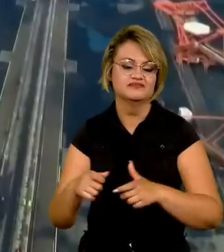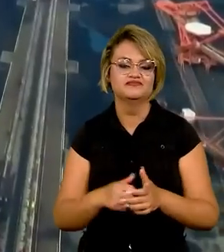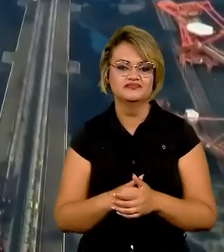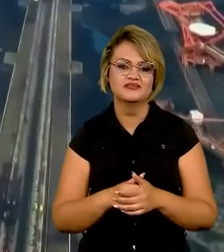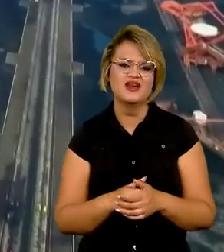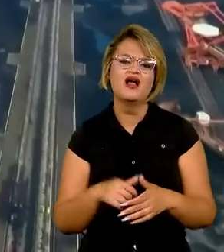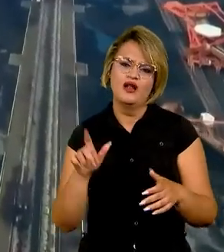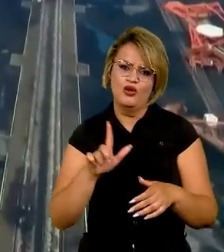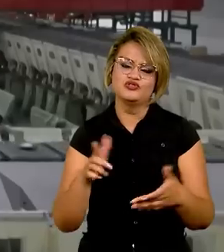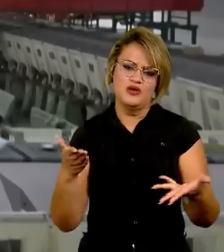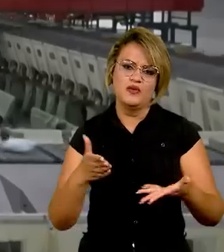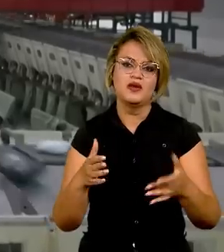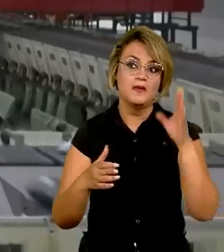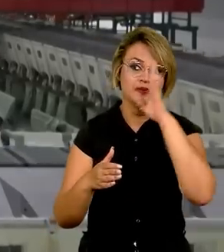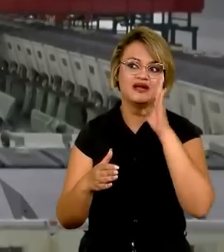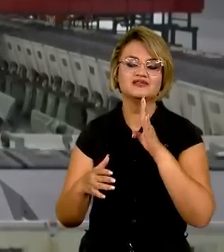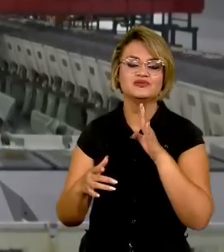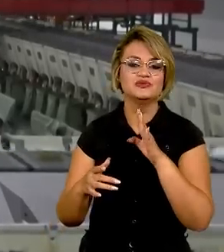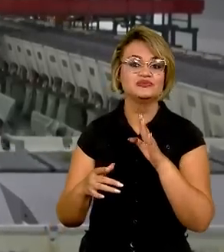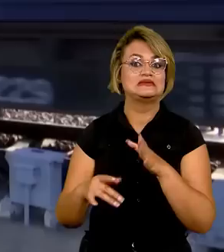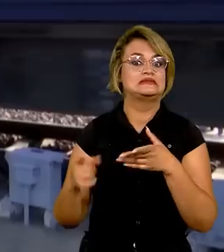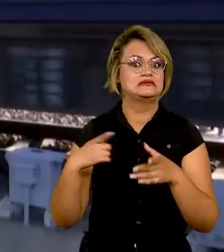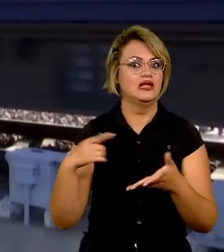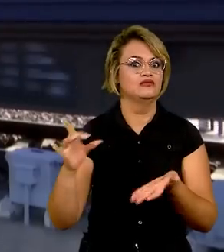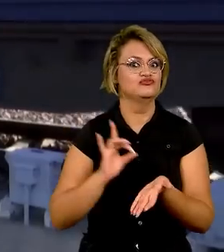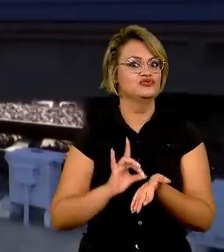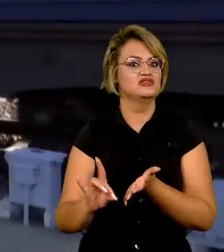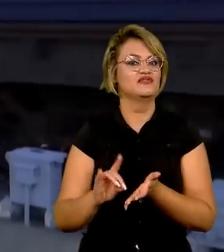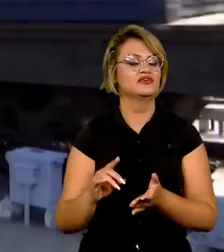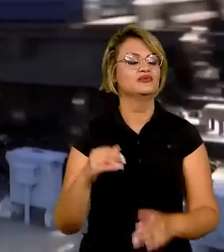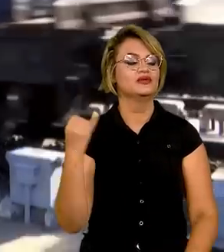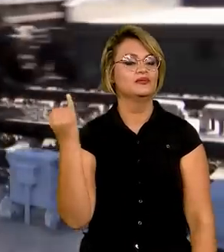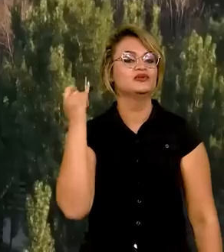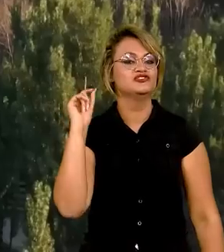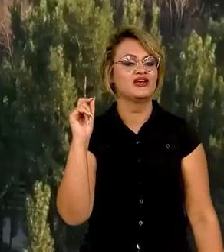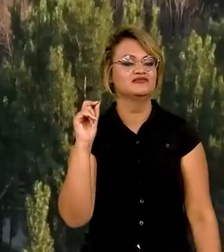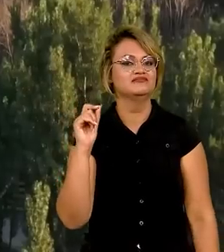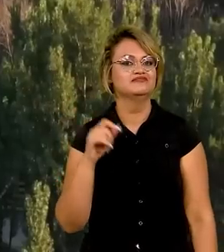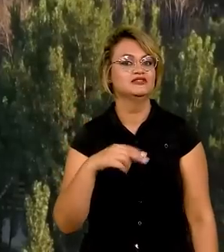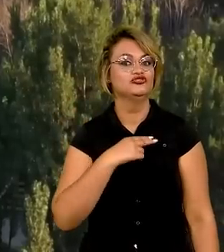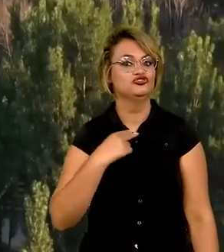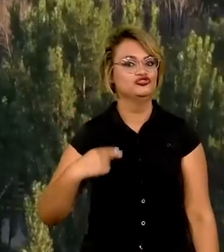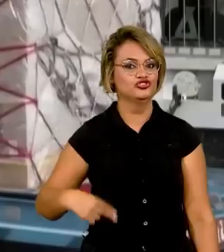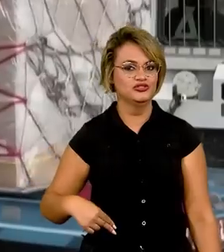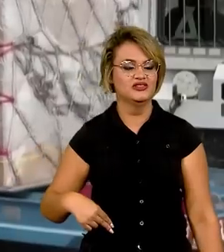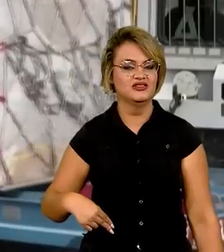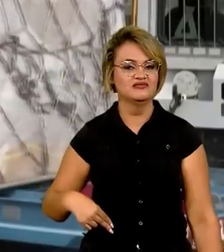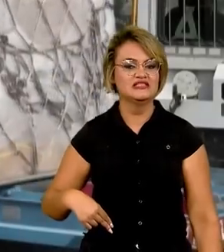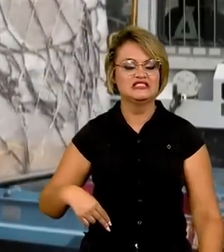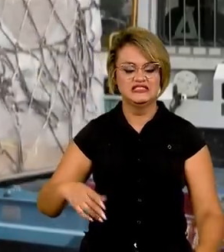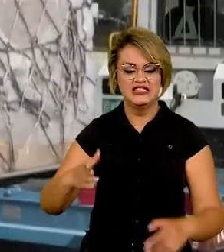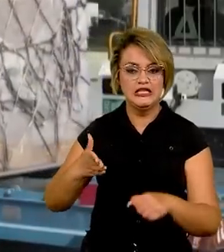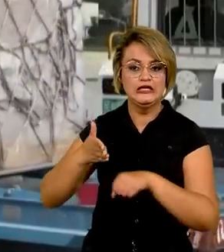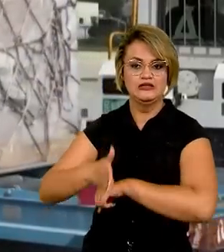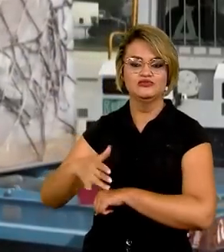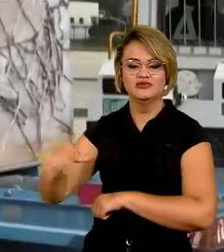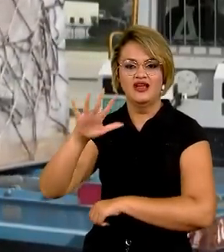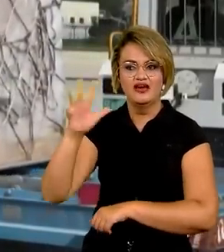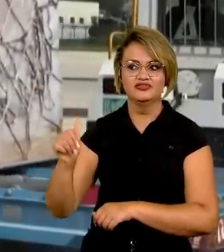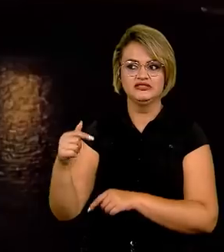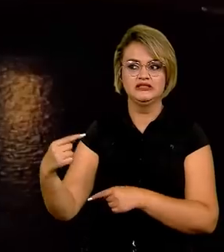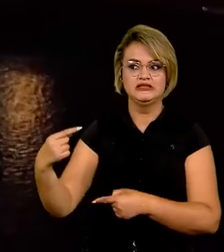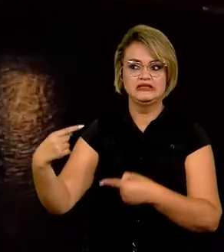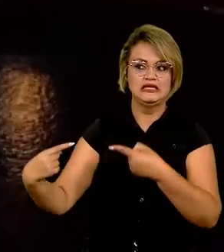Claro que agora o Brasil tem que enfrentar um adversário peso pesado. A China entrou na África com tudo. É difícil